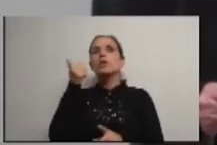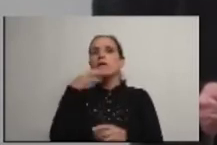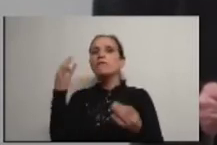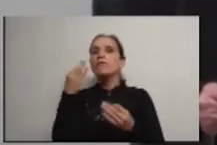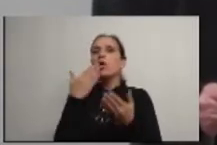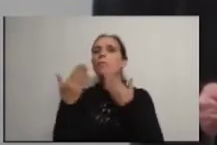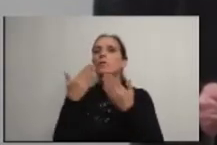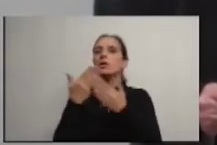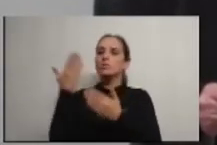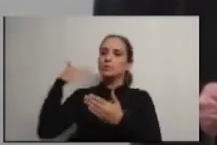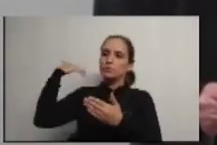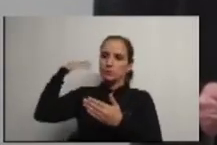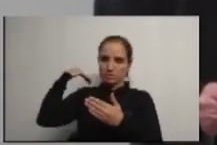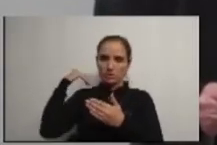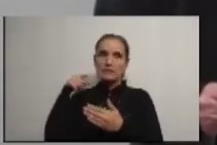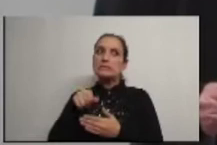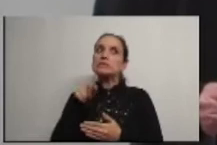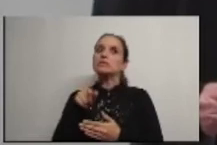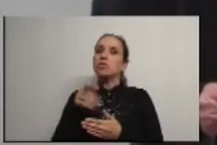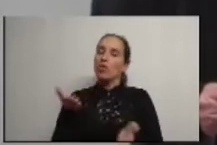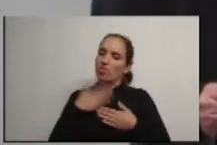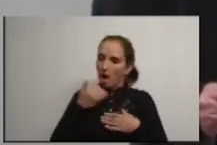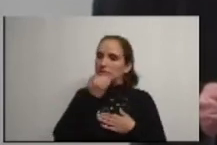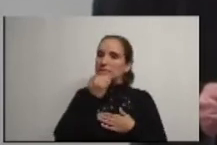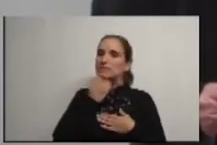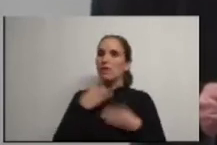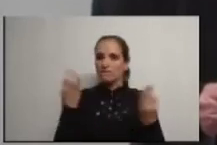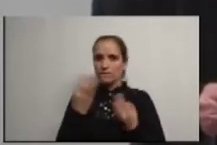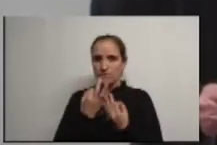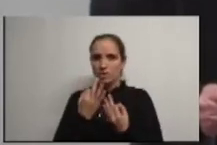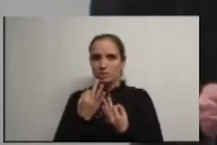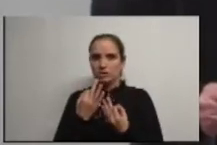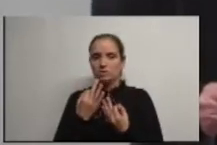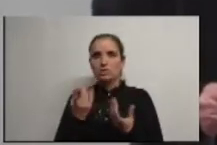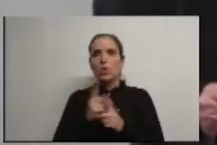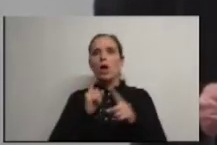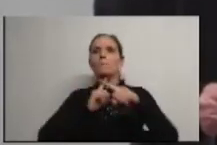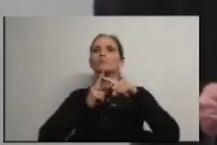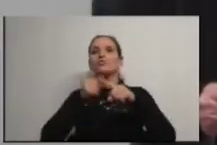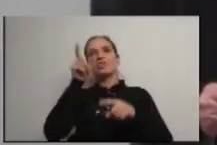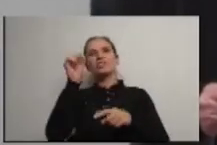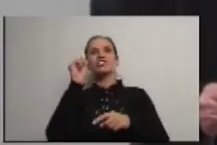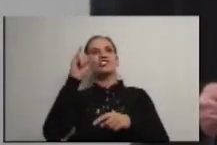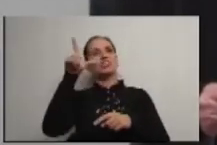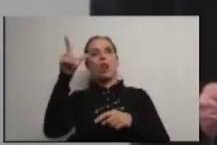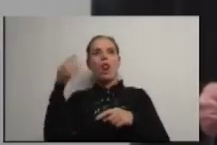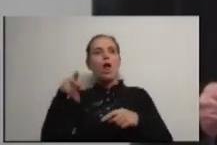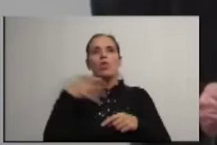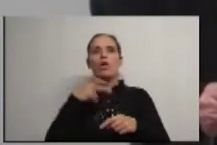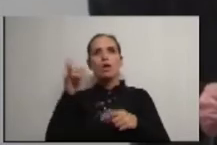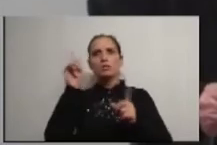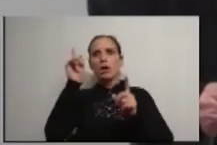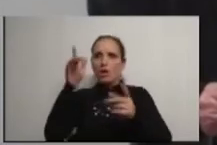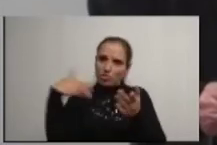comparada com as questões anteriores e isso me deixa me satisfeito não pelo sucesso do Dr. Gil Nadais mas sim pelos